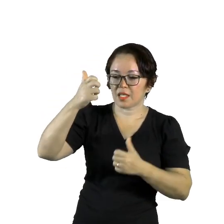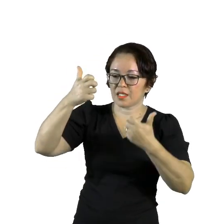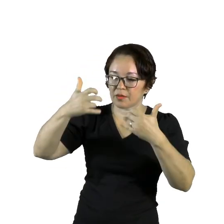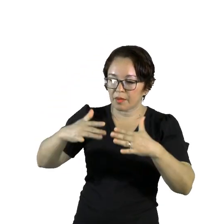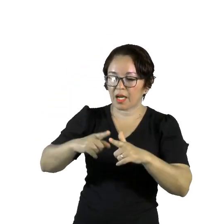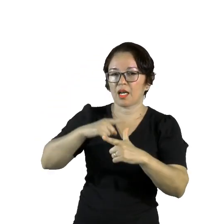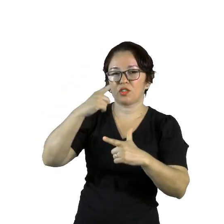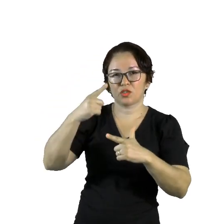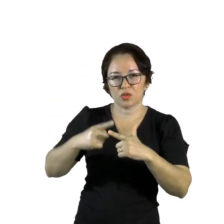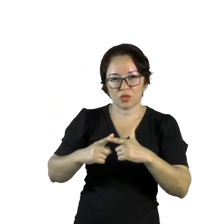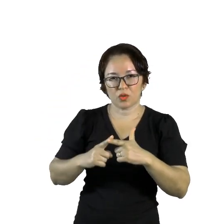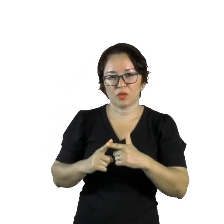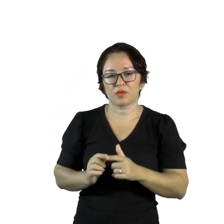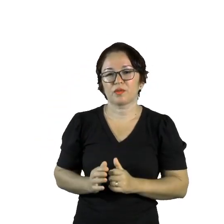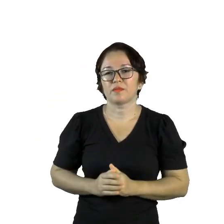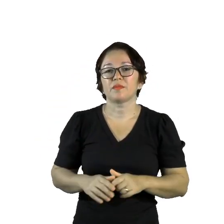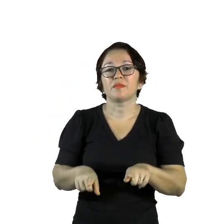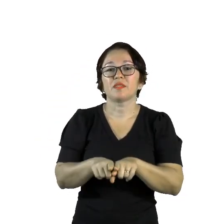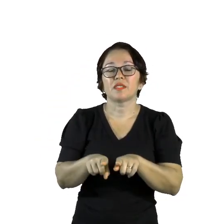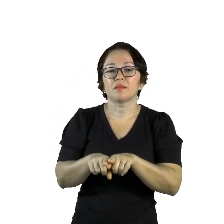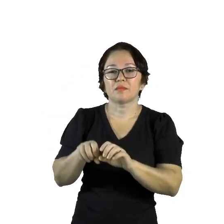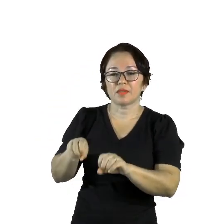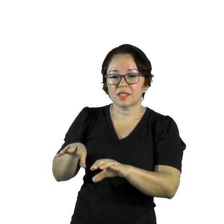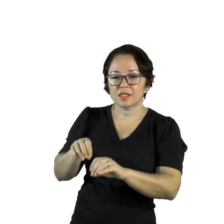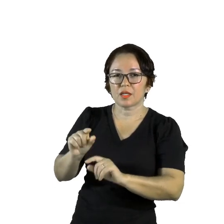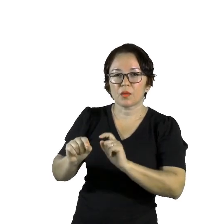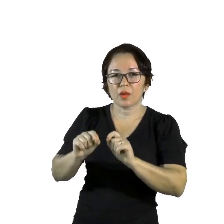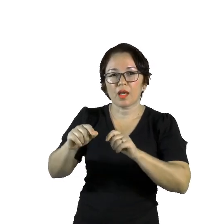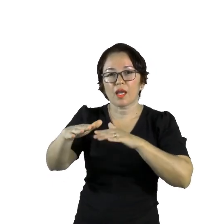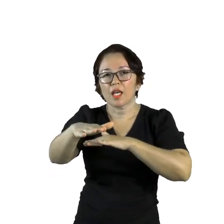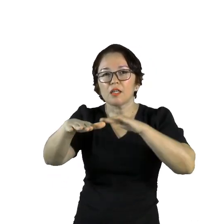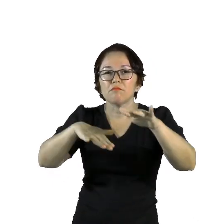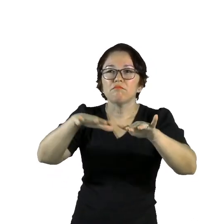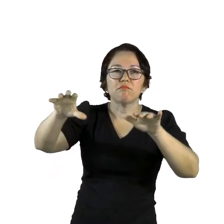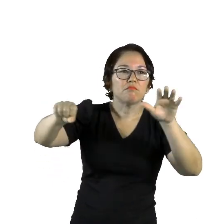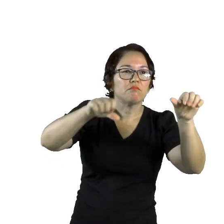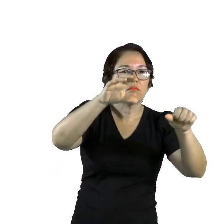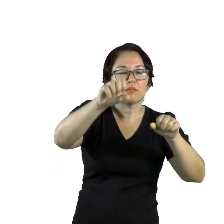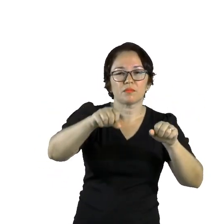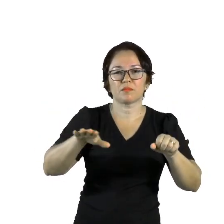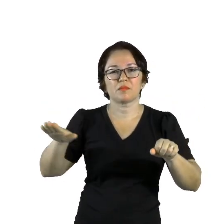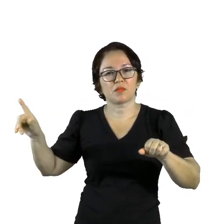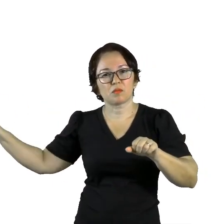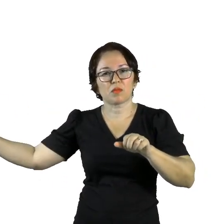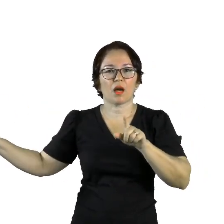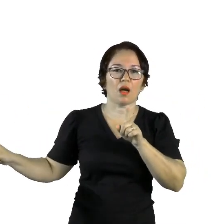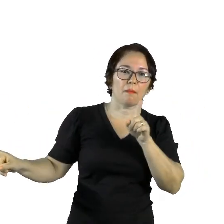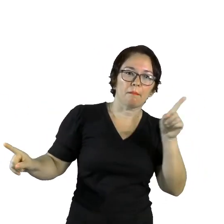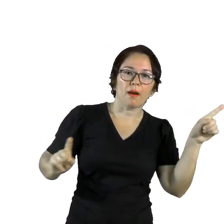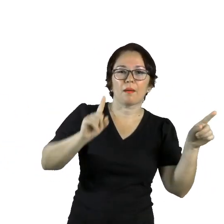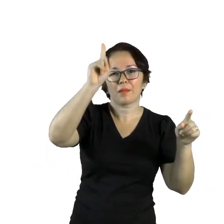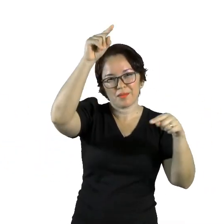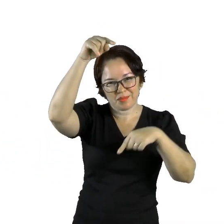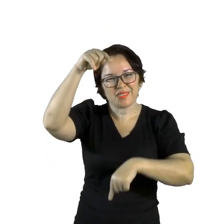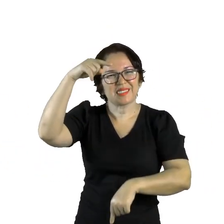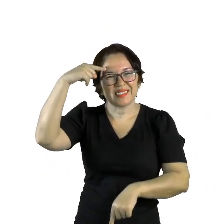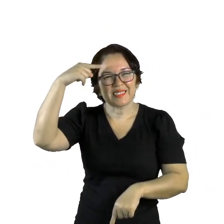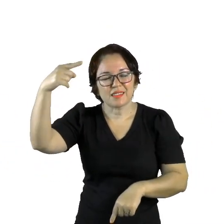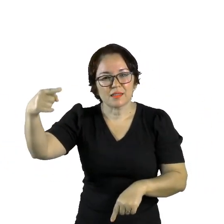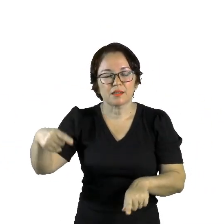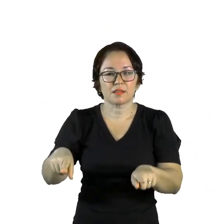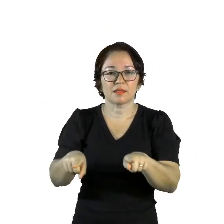Noções espacial E de lateralidade Ampliação da